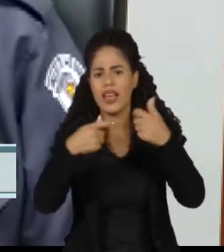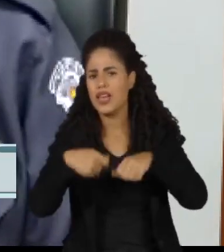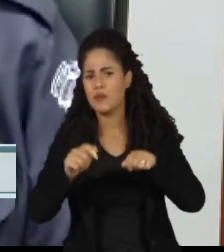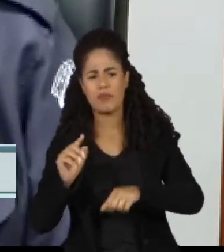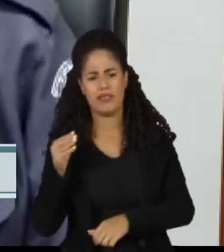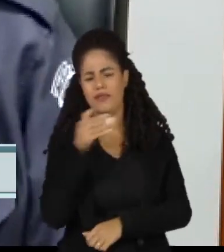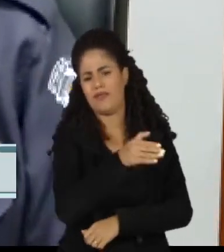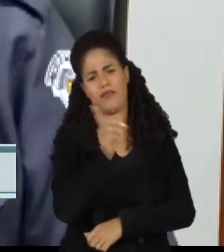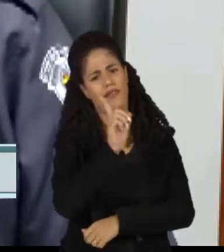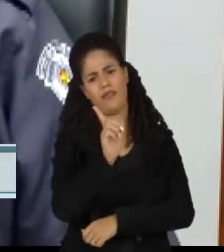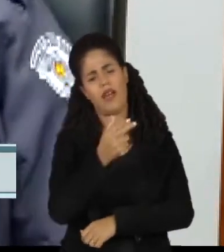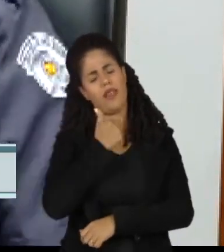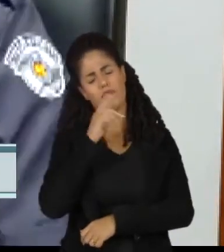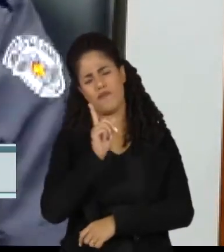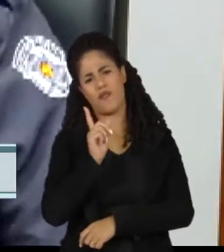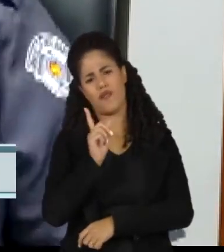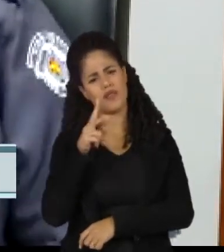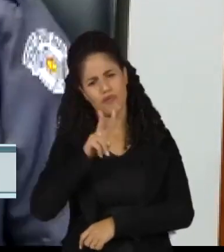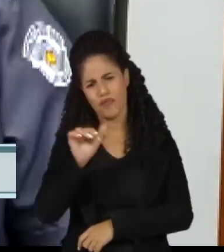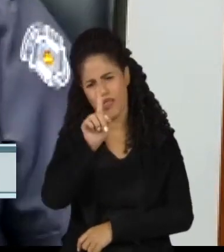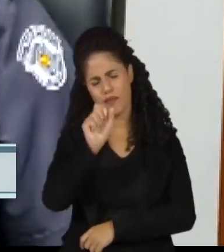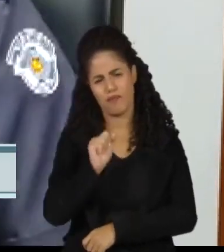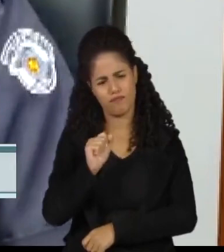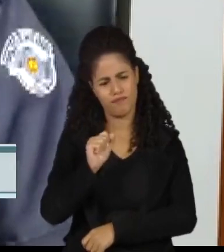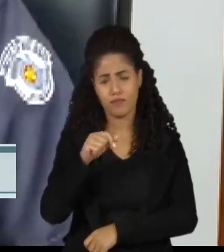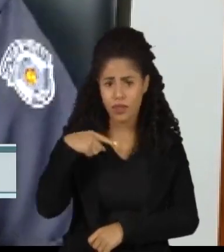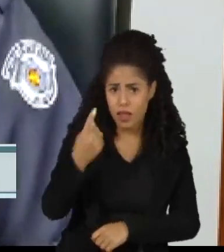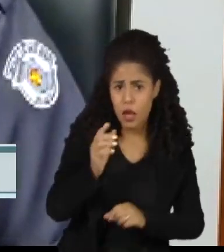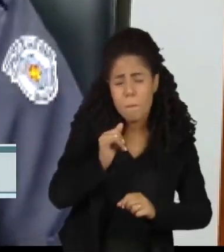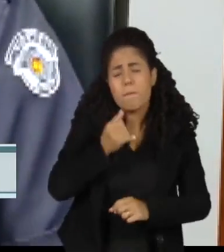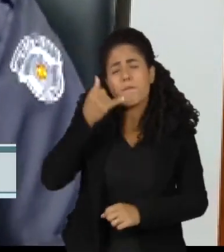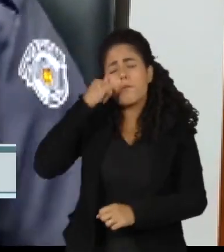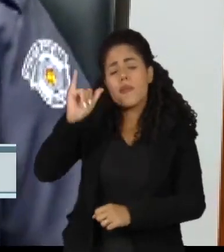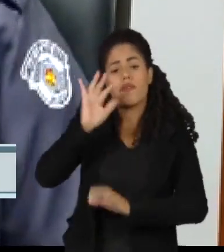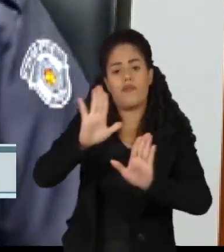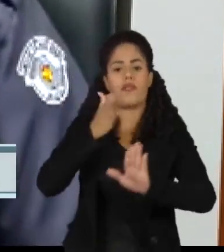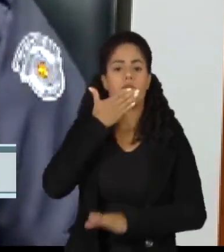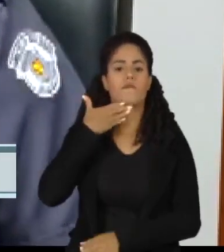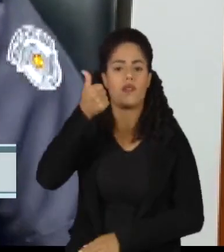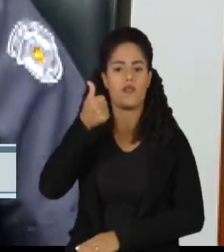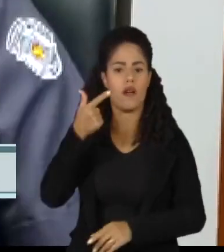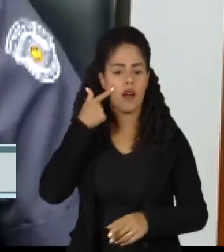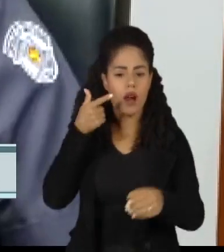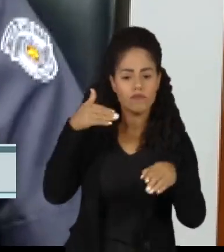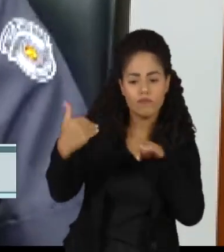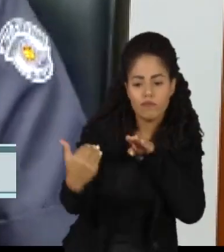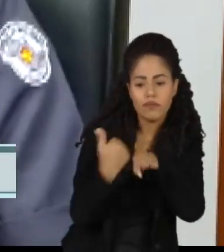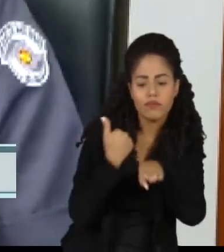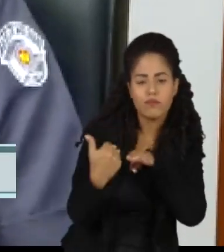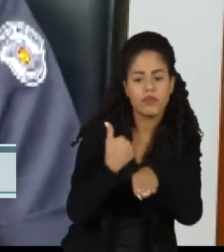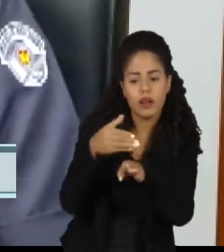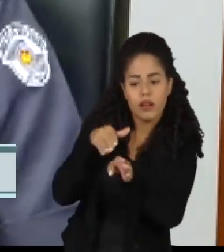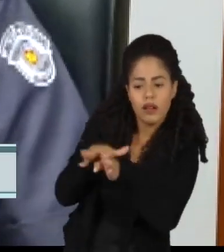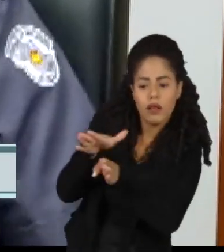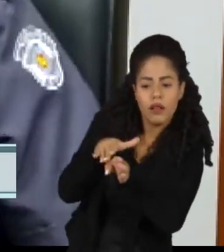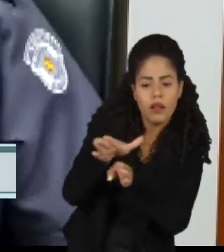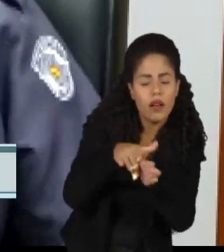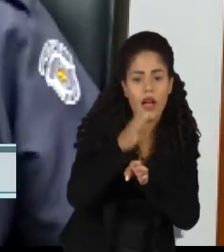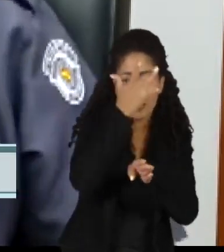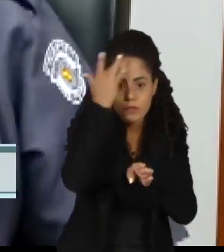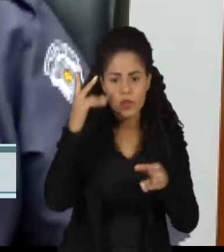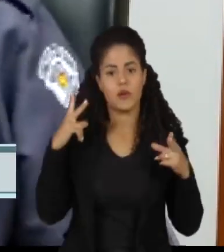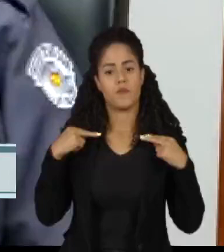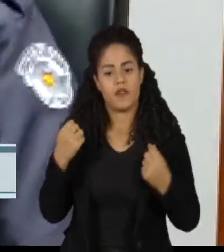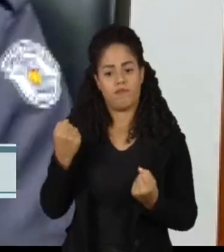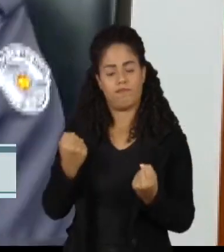lá. Evite ir. A Polícia Militar está implantando vários bloqueios na cidade, várias barreiras, para orientar os motoristas e